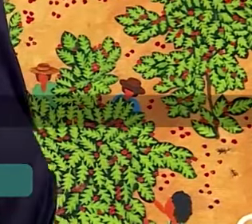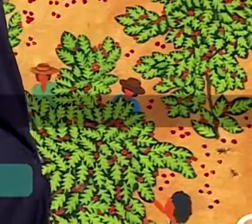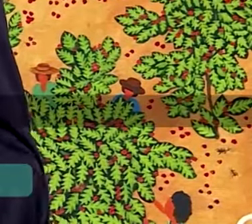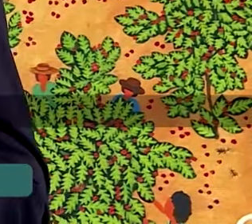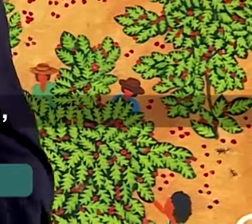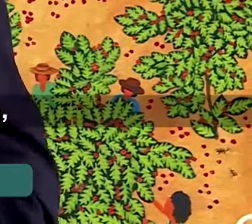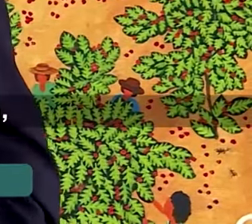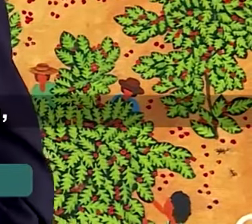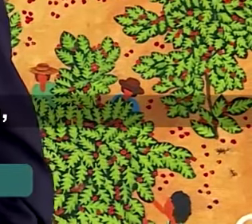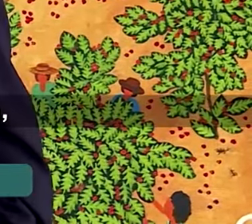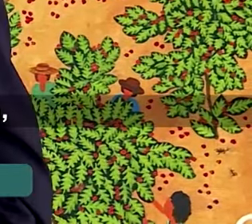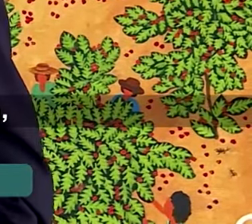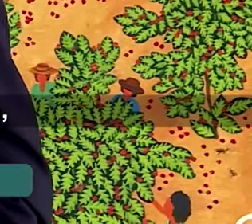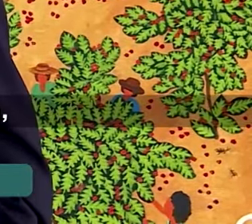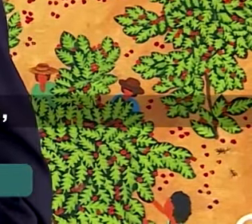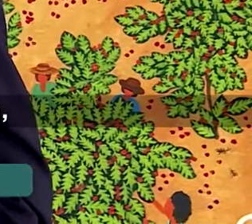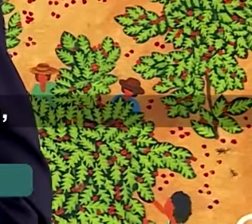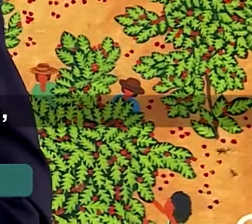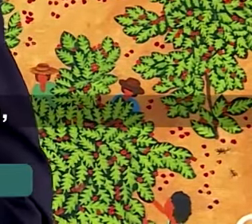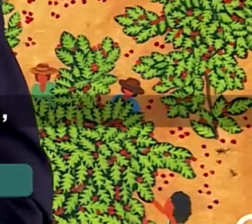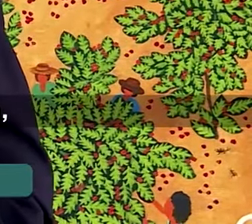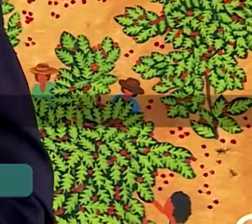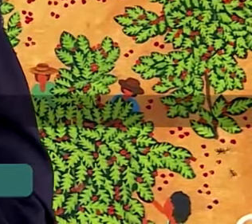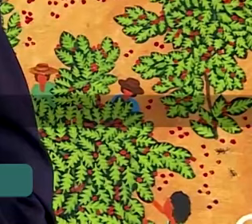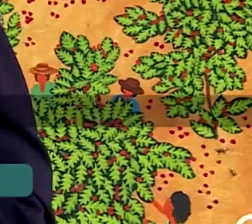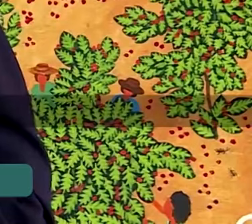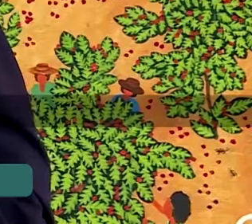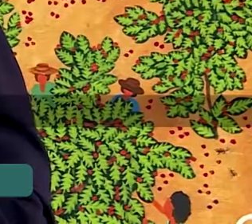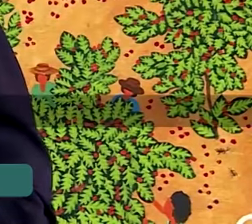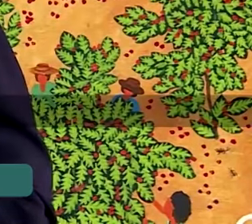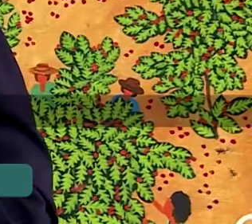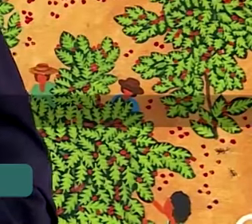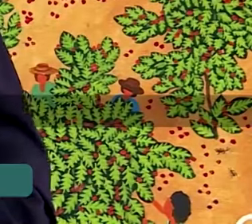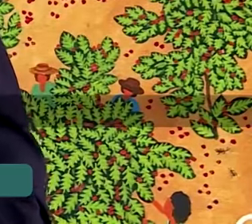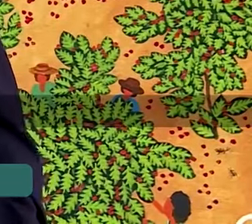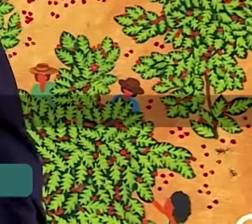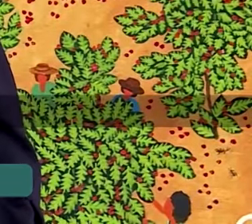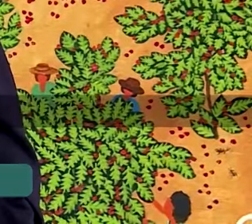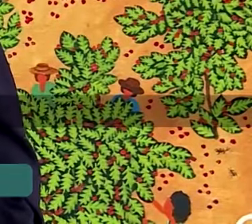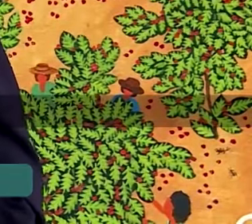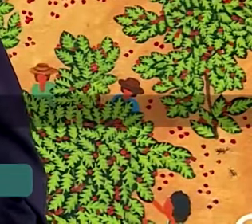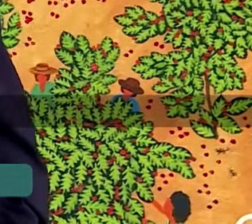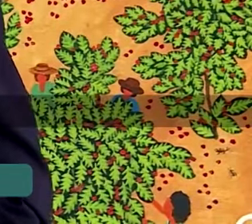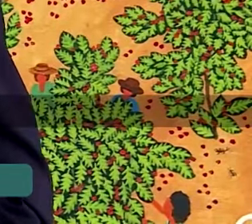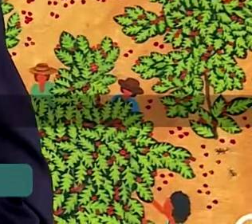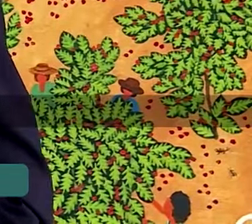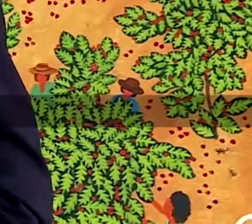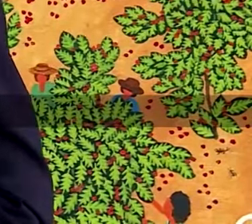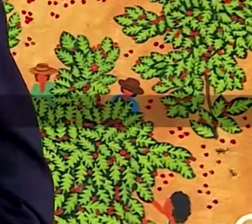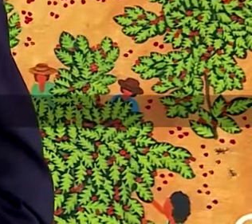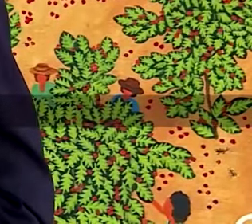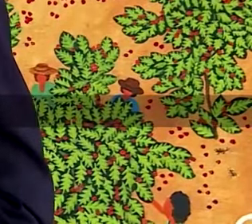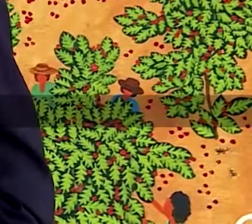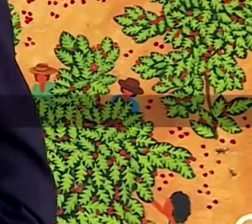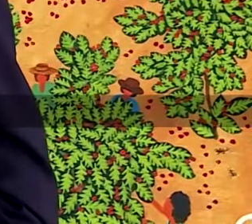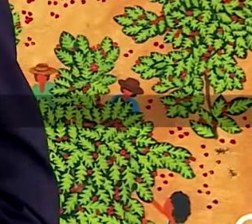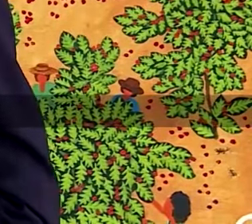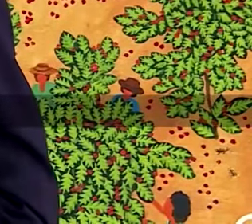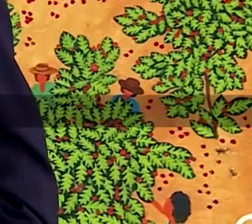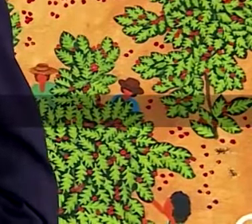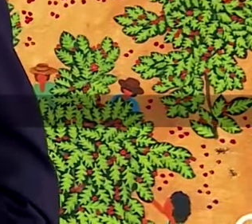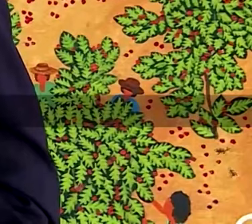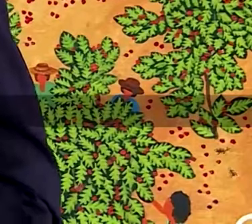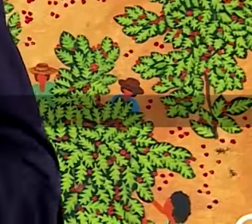envolverá o Brasil e a Banco de Desenvolvimento da em que as agências brasileiras, as duas fundações, vão fazer